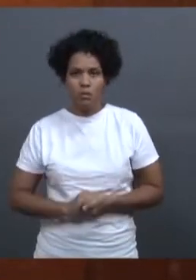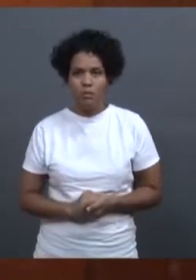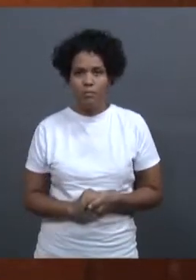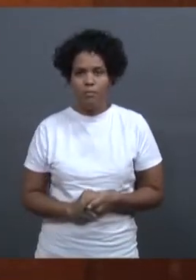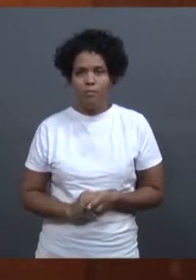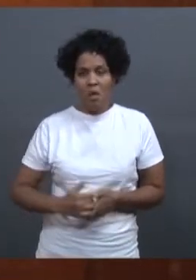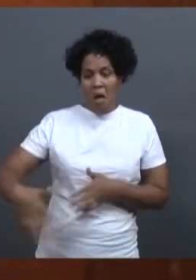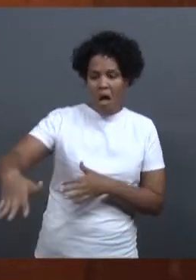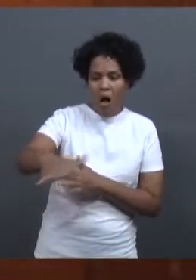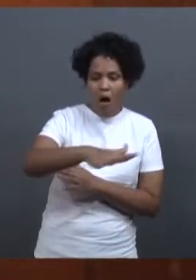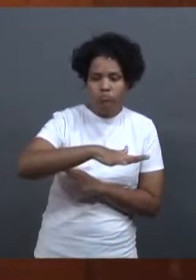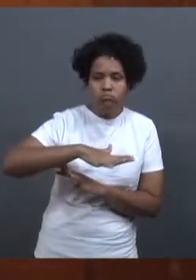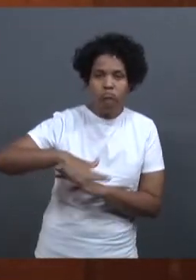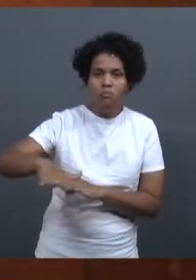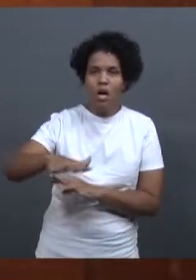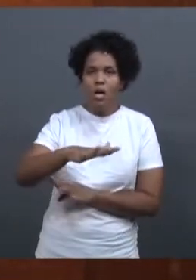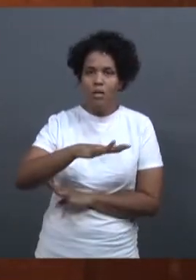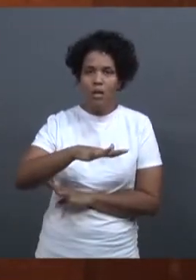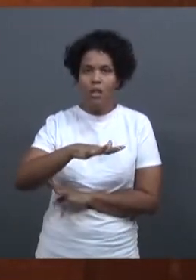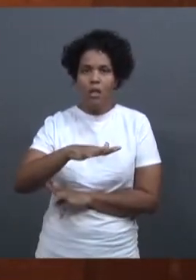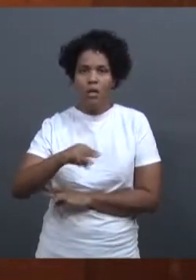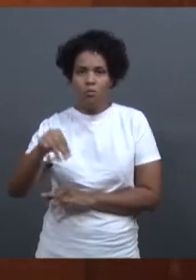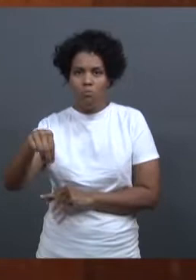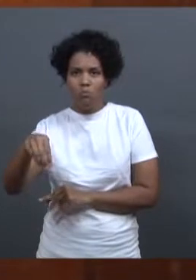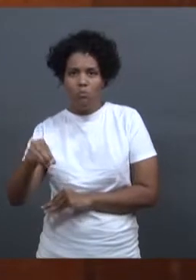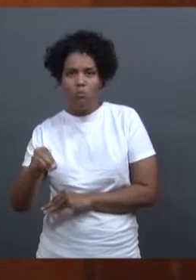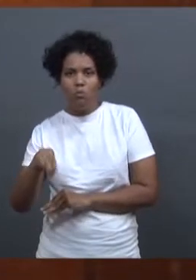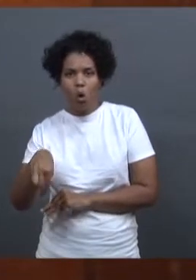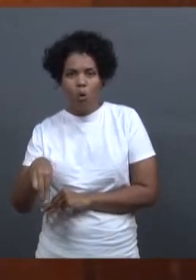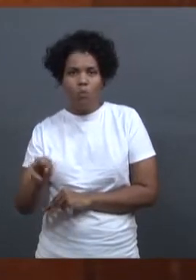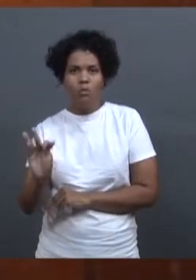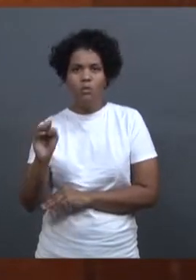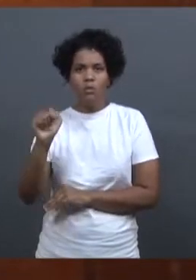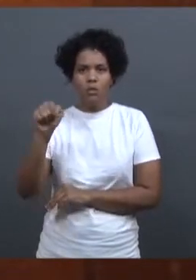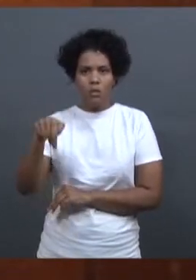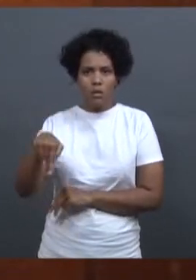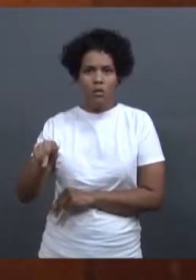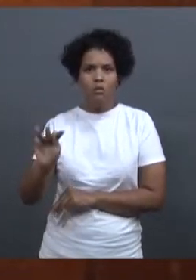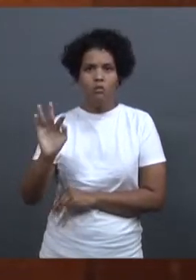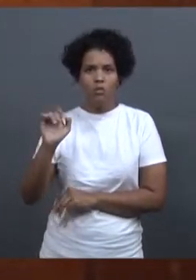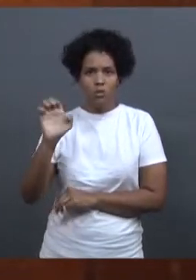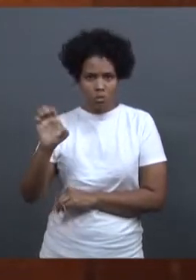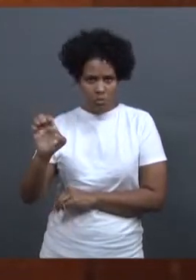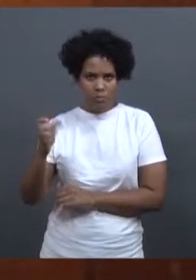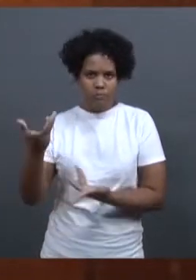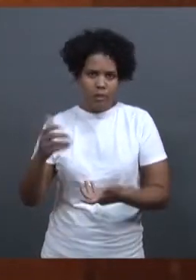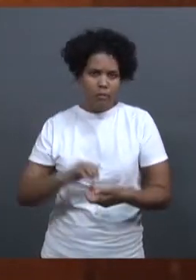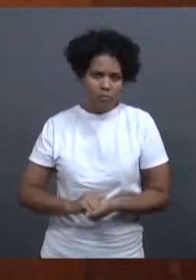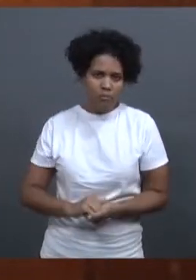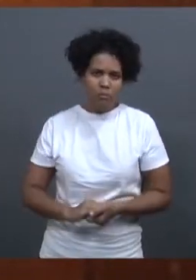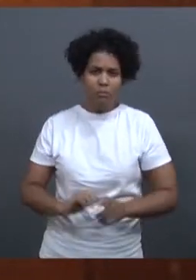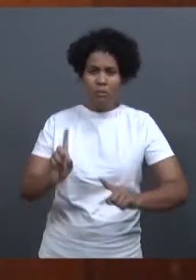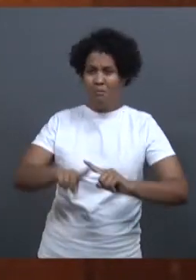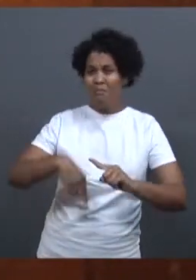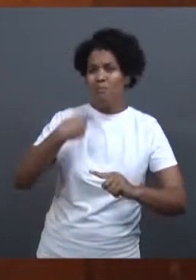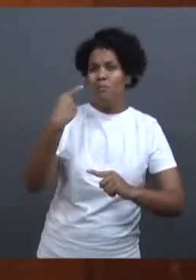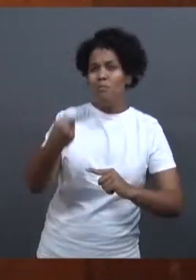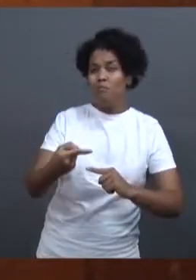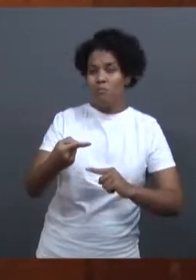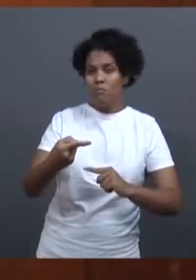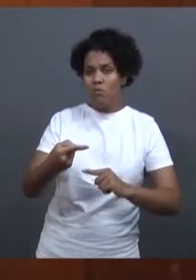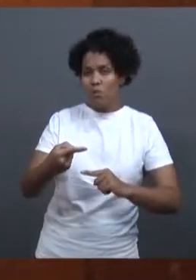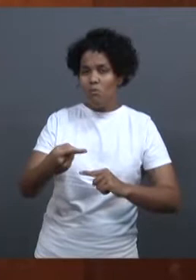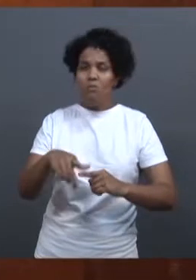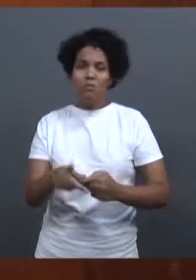altamentos de montante. Então, você tem uma etapa da barragem posterior que é feita uma outra pequena barragem acima do material mole.